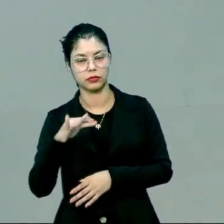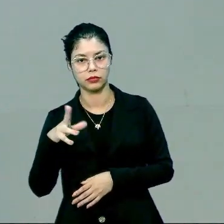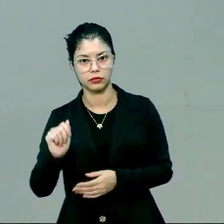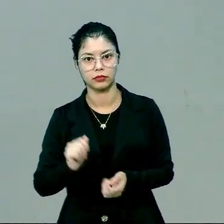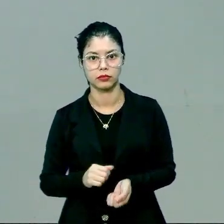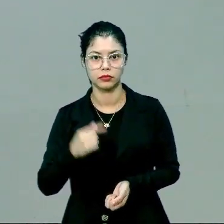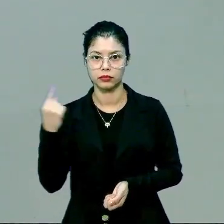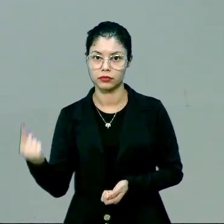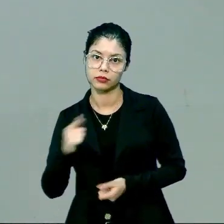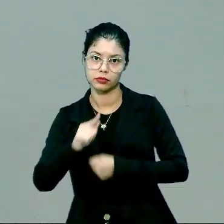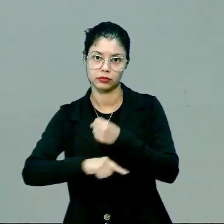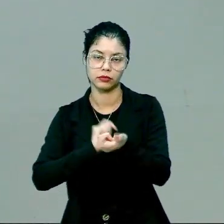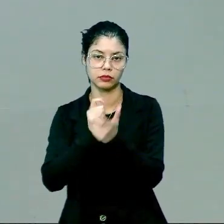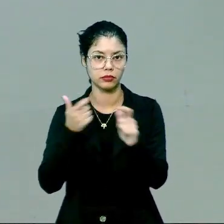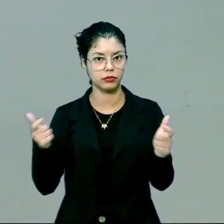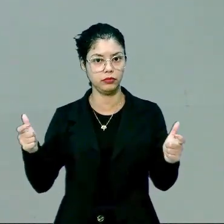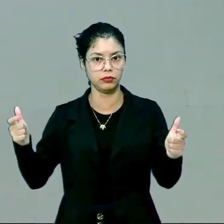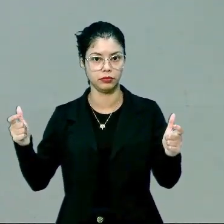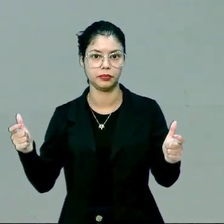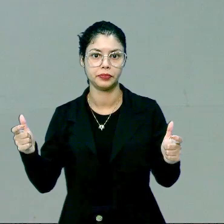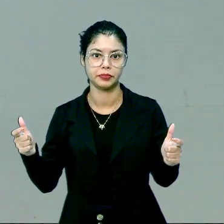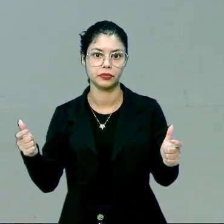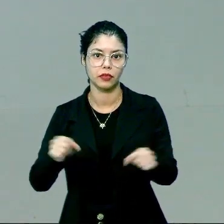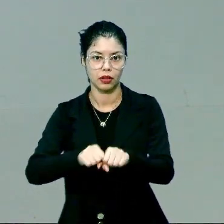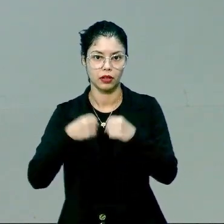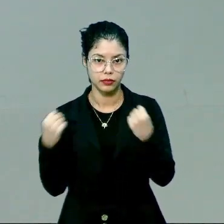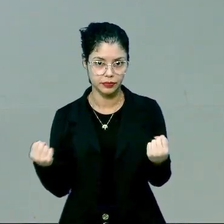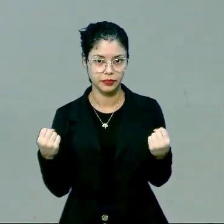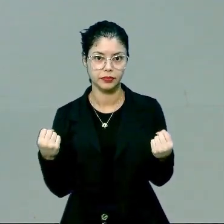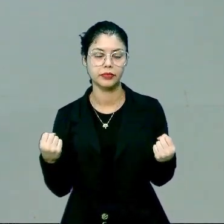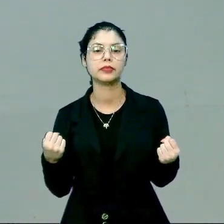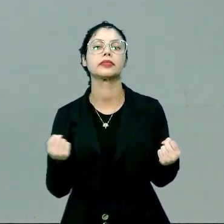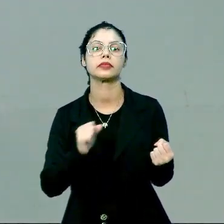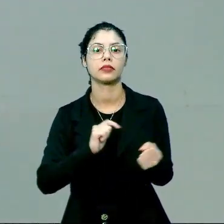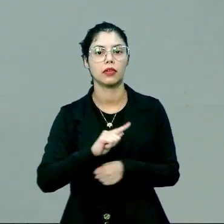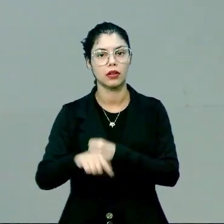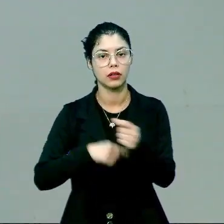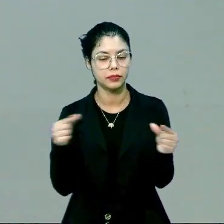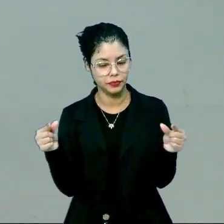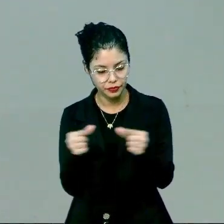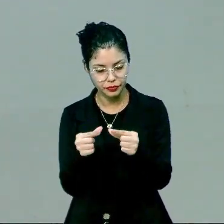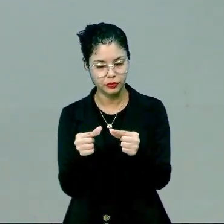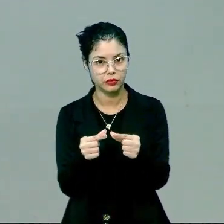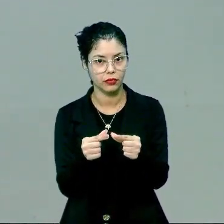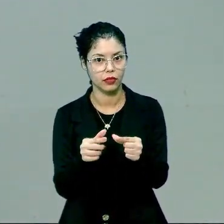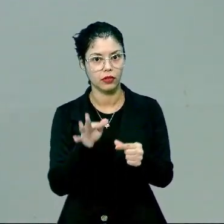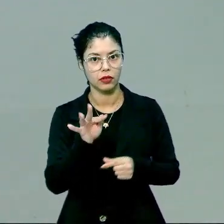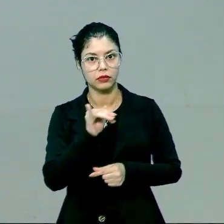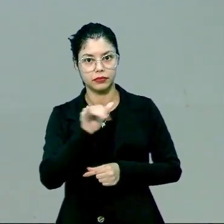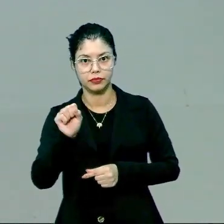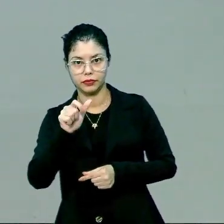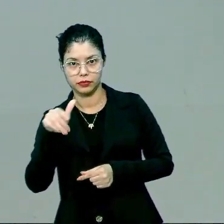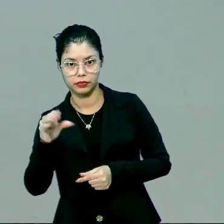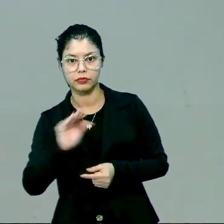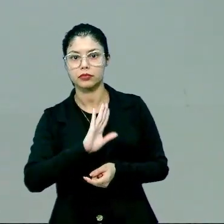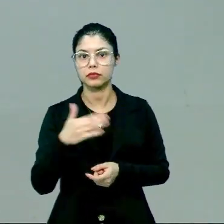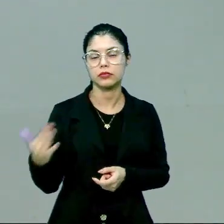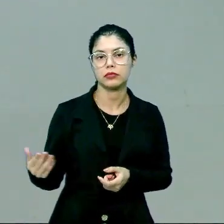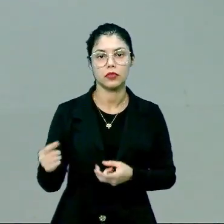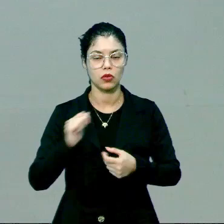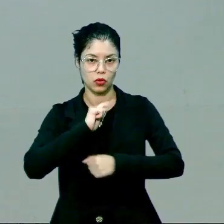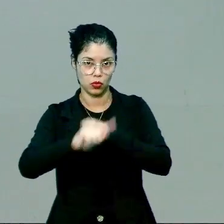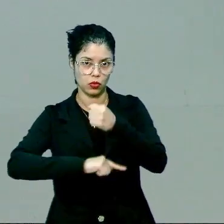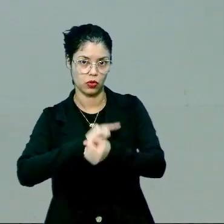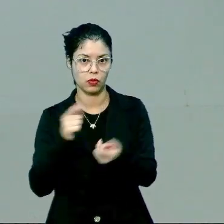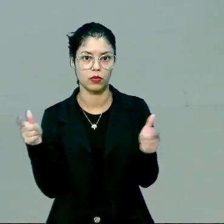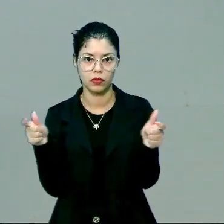Então, quando eu pego um átomo maior, quebro este átomo em átomos menores, fissão nuclear. Quando eu pego